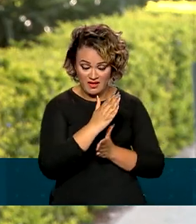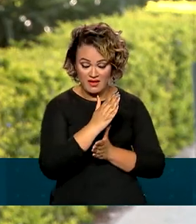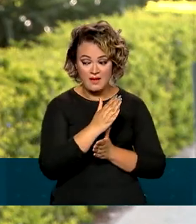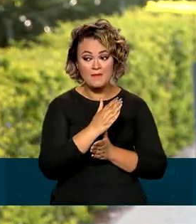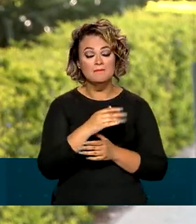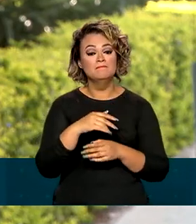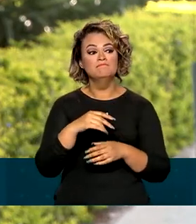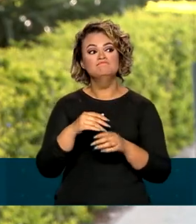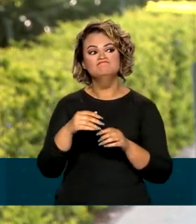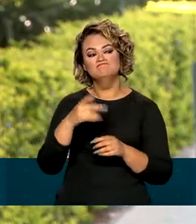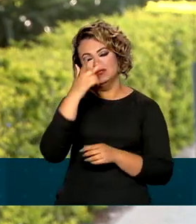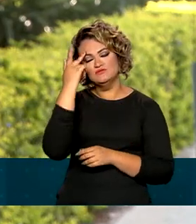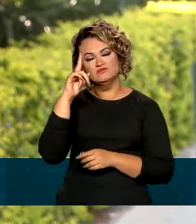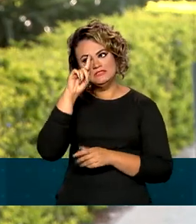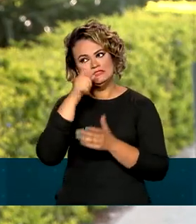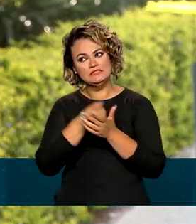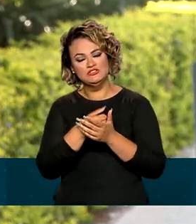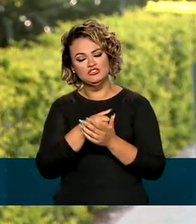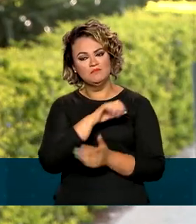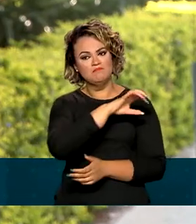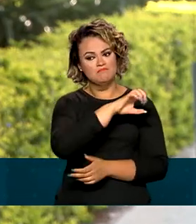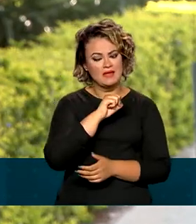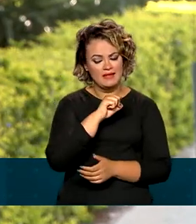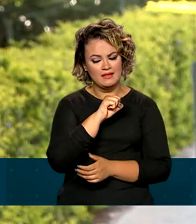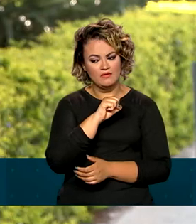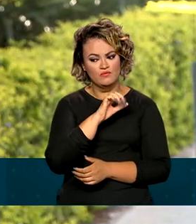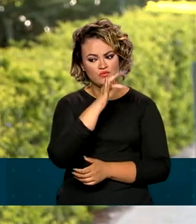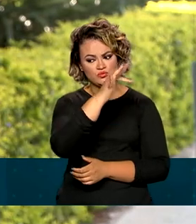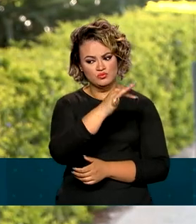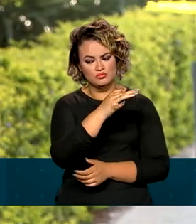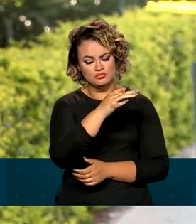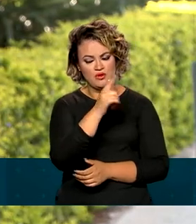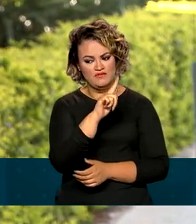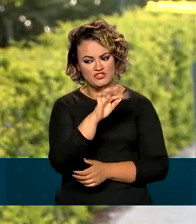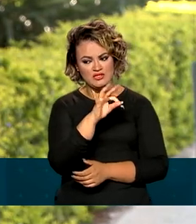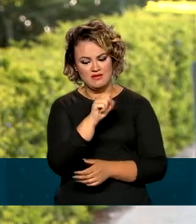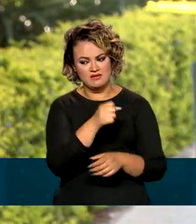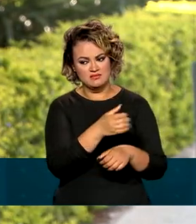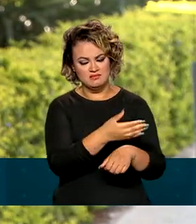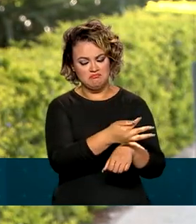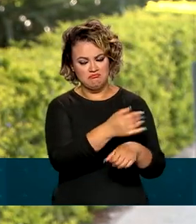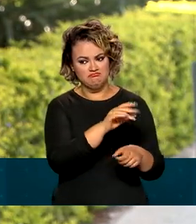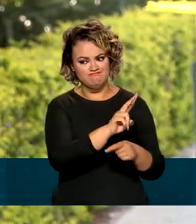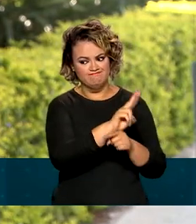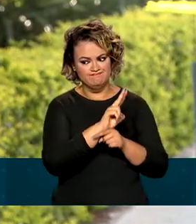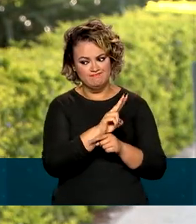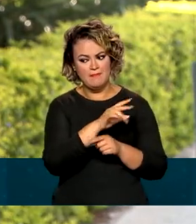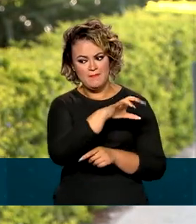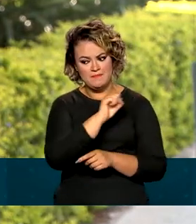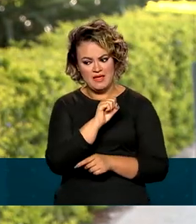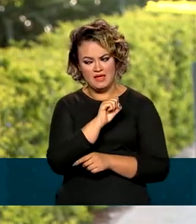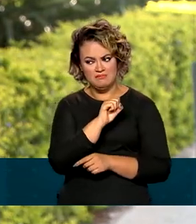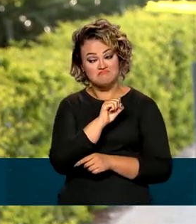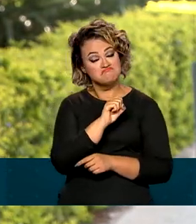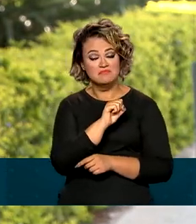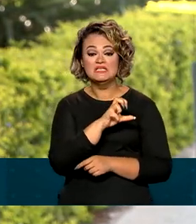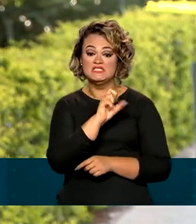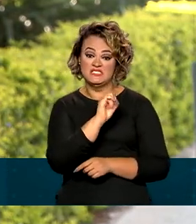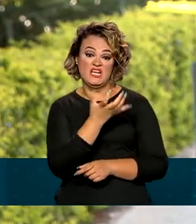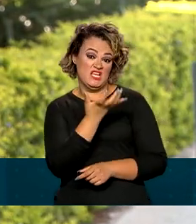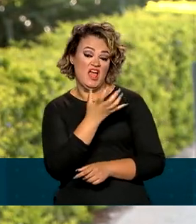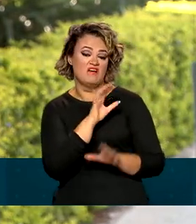decidir se vai utilizar ou não os depósitos futuros da conta vinculada do FGTS. Caso escolha